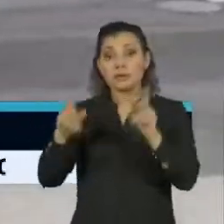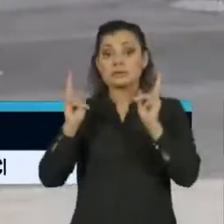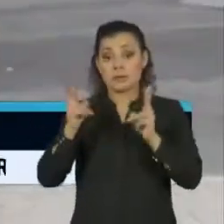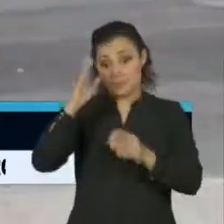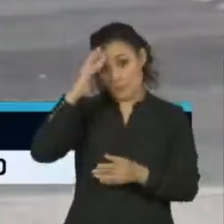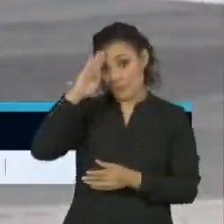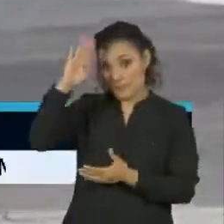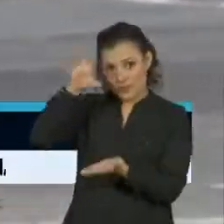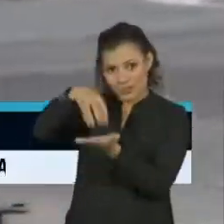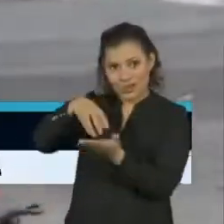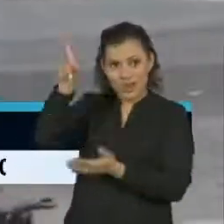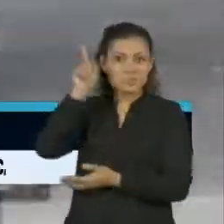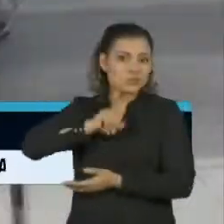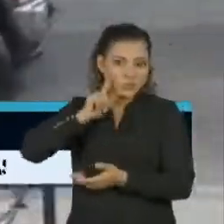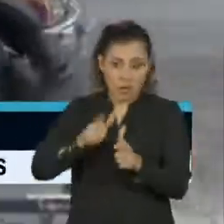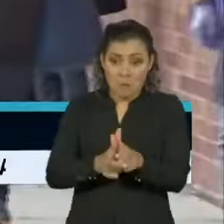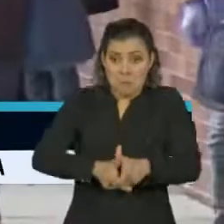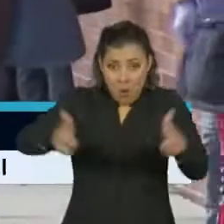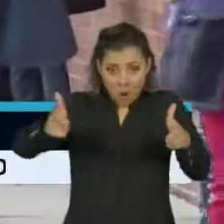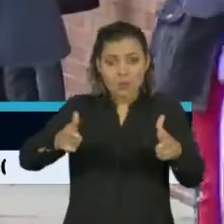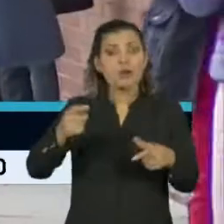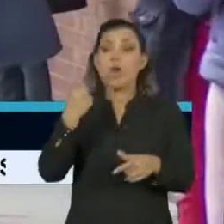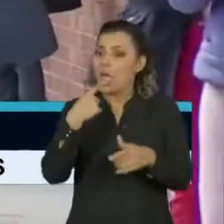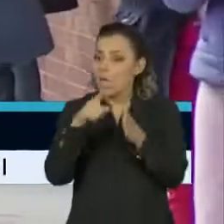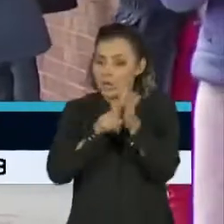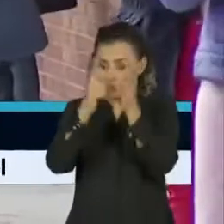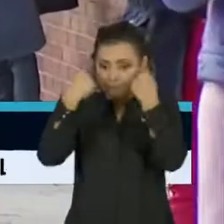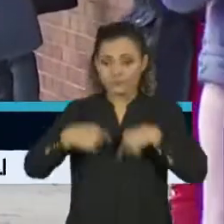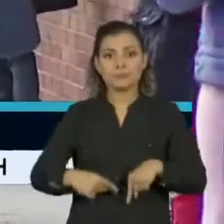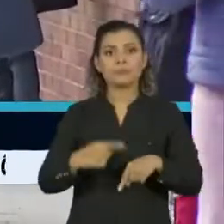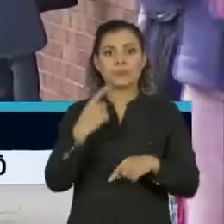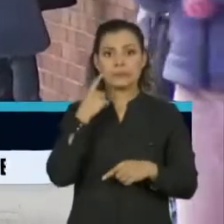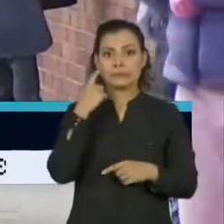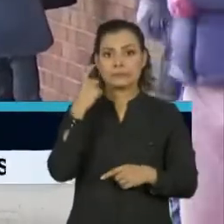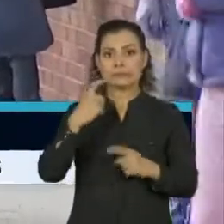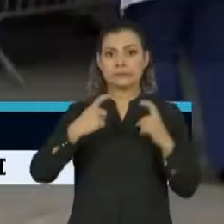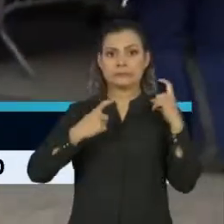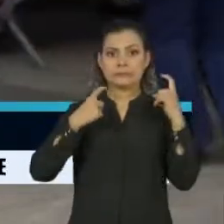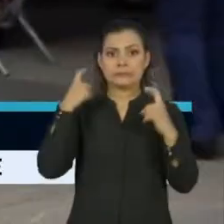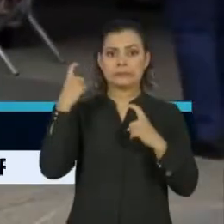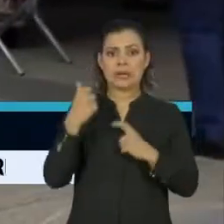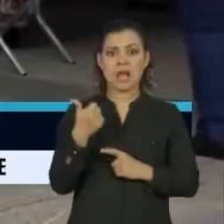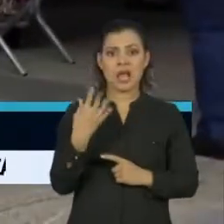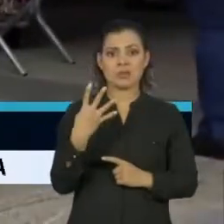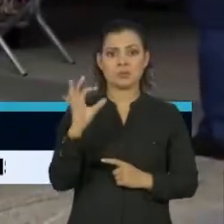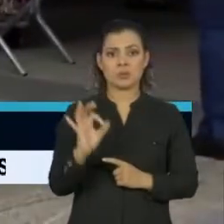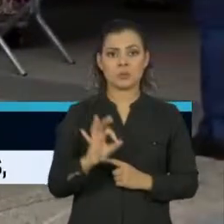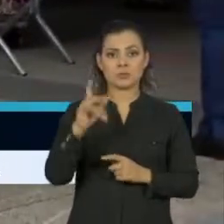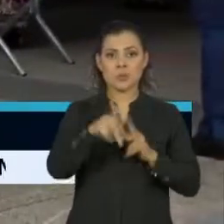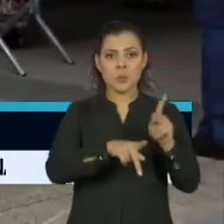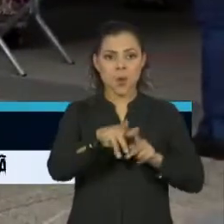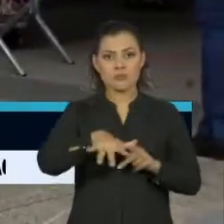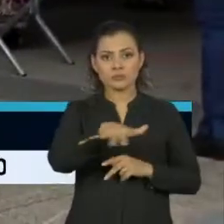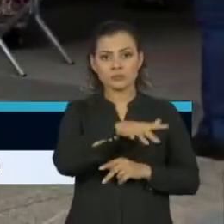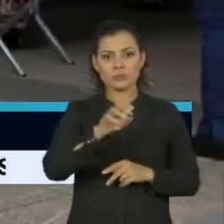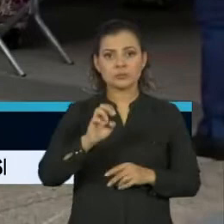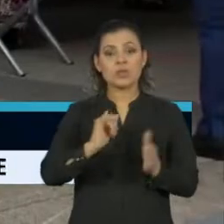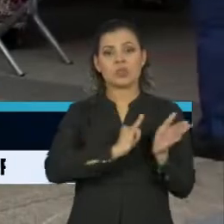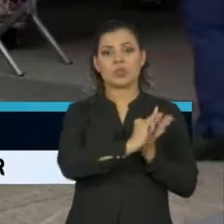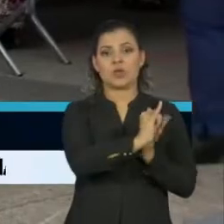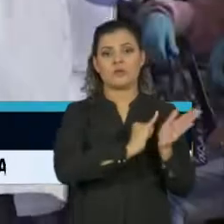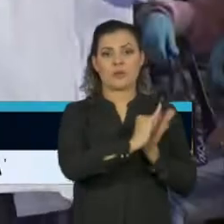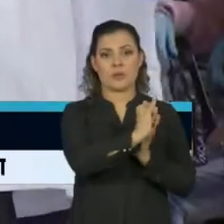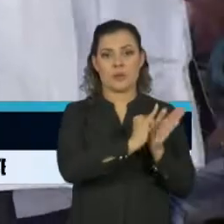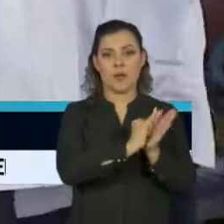da pandemia, os Estados Unidos, os testes revelaram um dado preocupante. 14% da população do estado de Nova